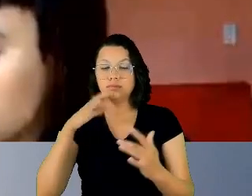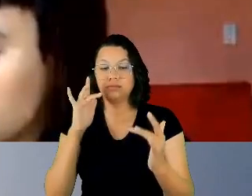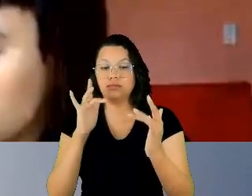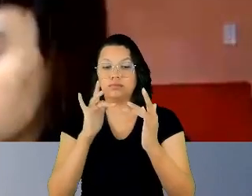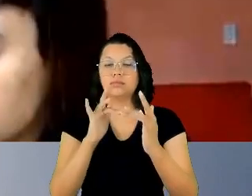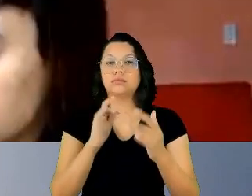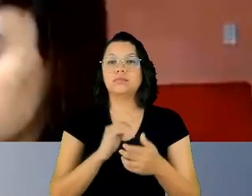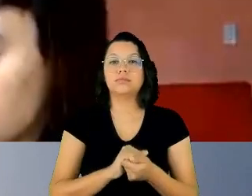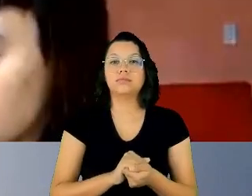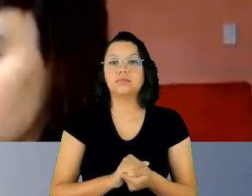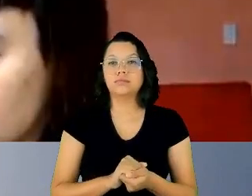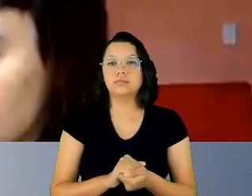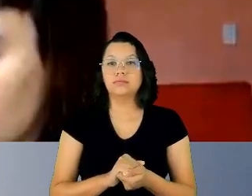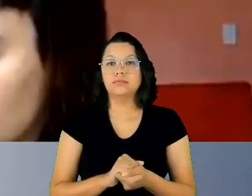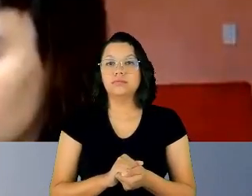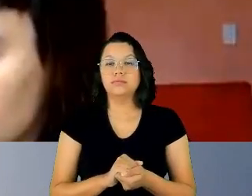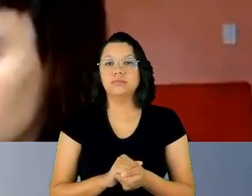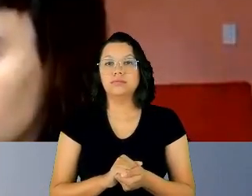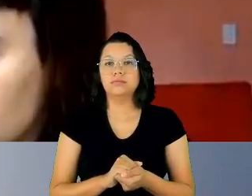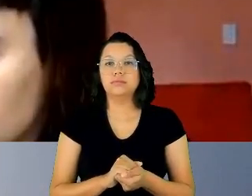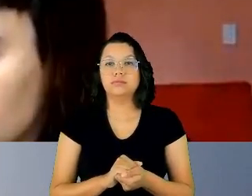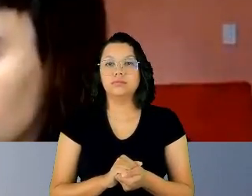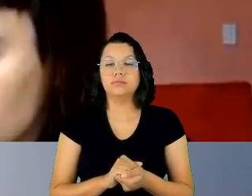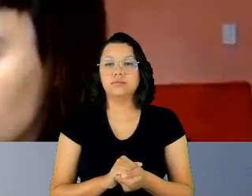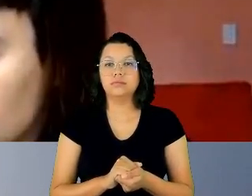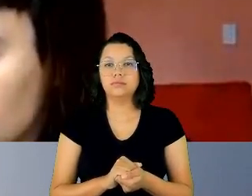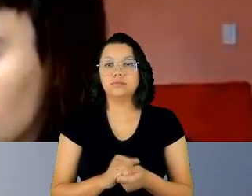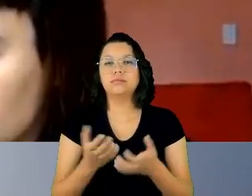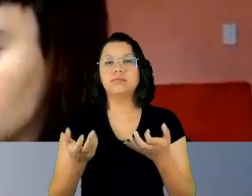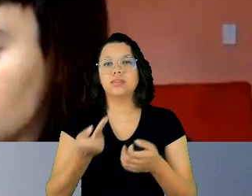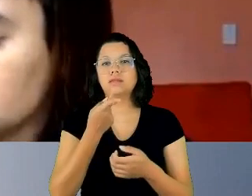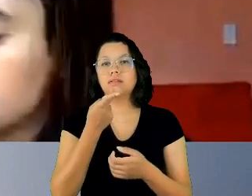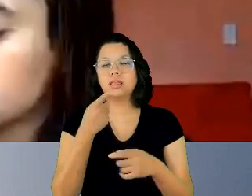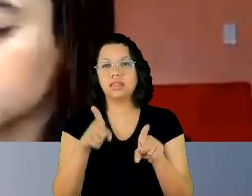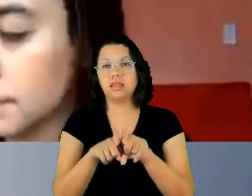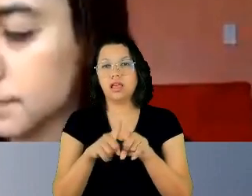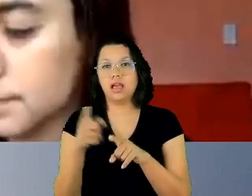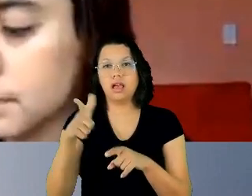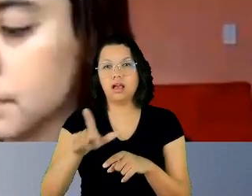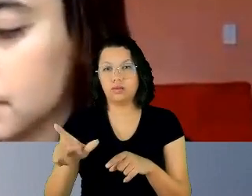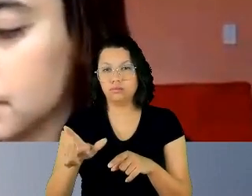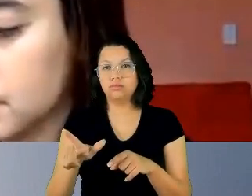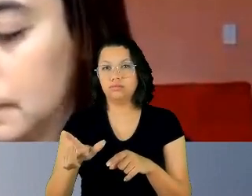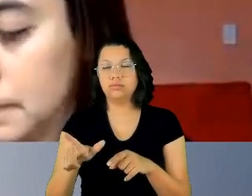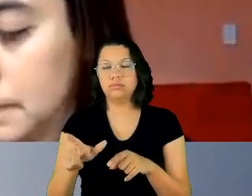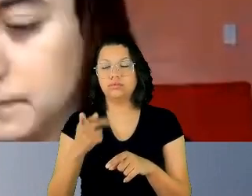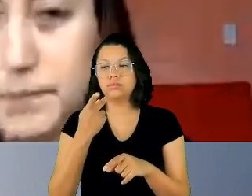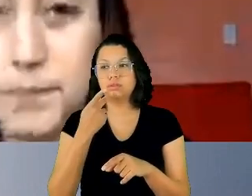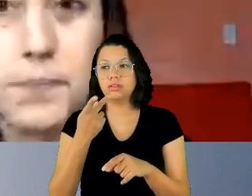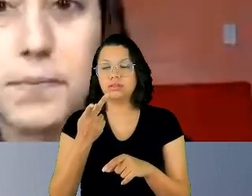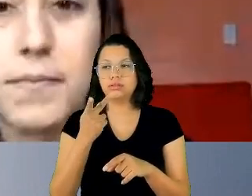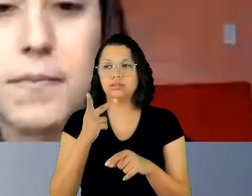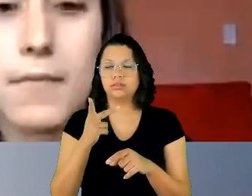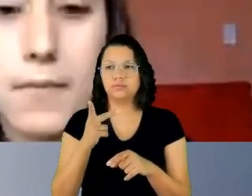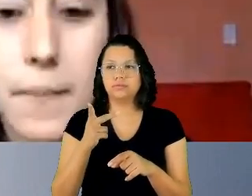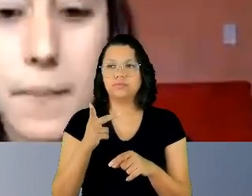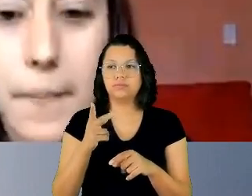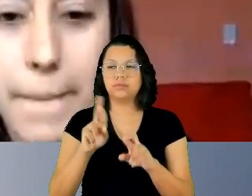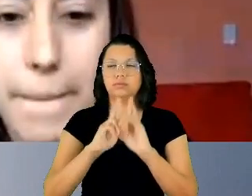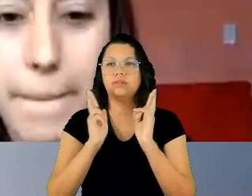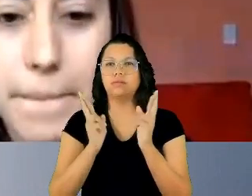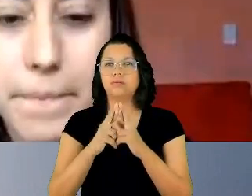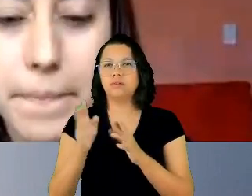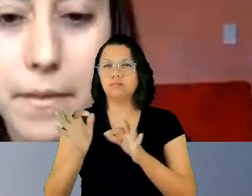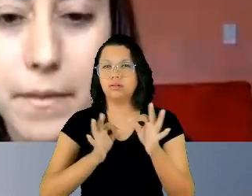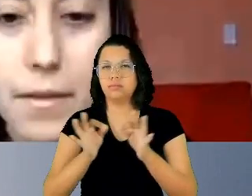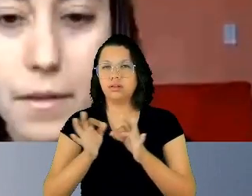eu gostaria apenas de mencionar um outro ponto que destaquei, inclusive, em uma reunião preparatória com a